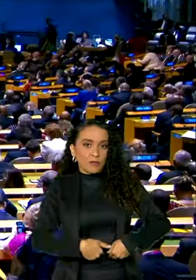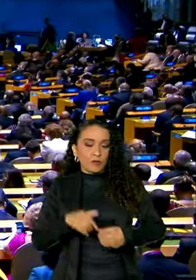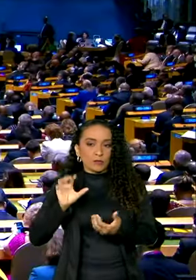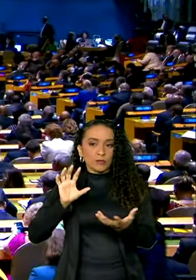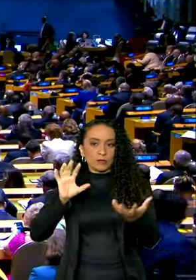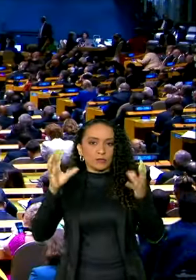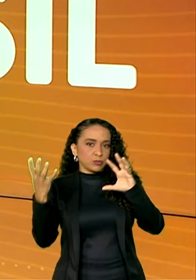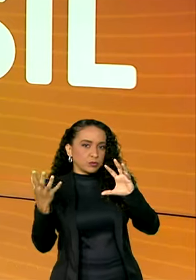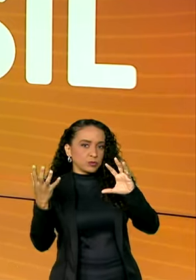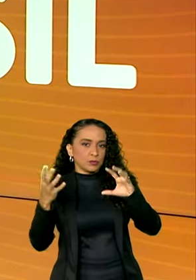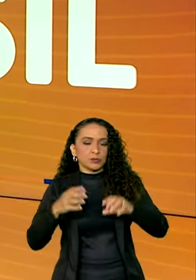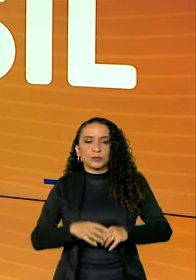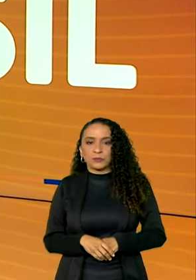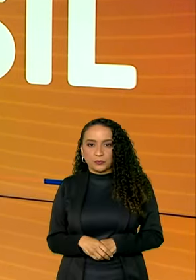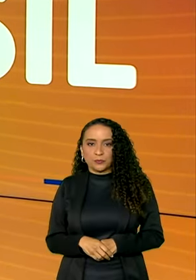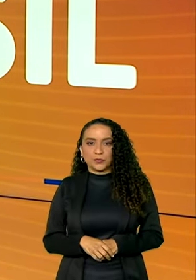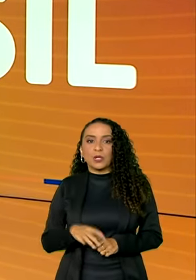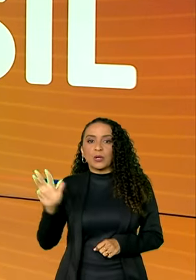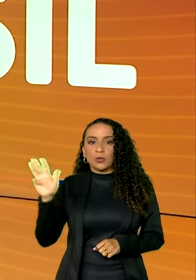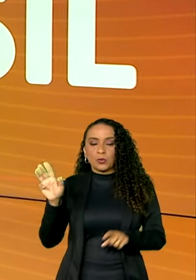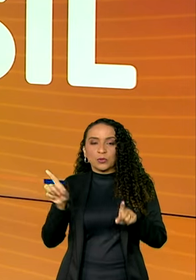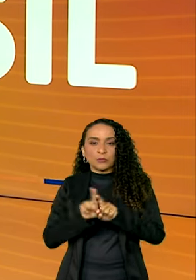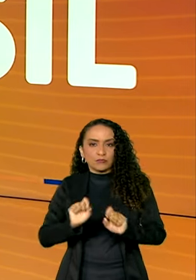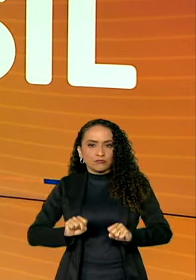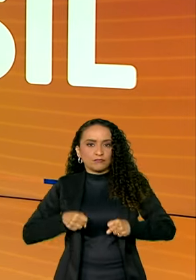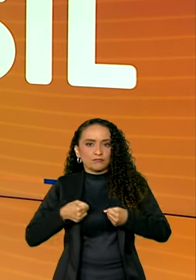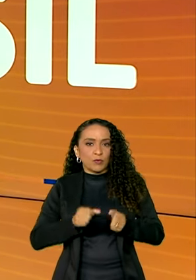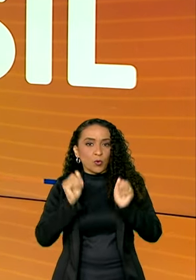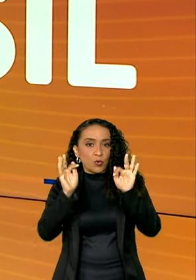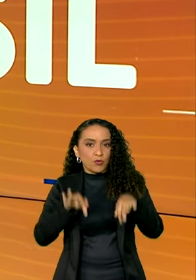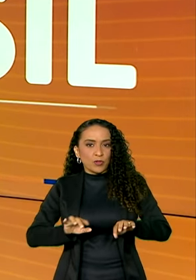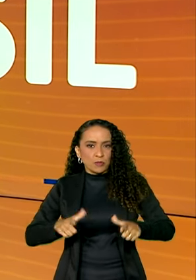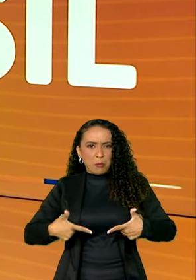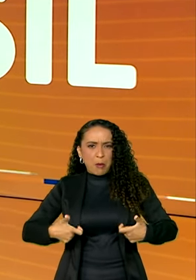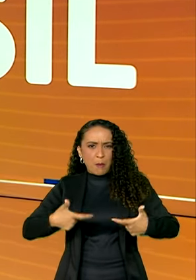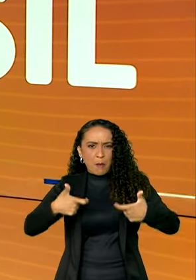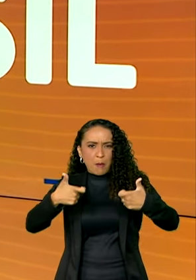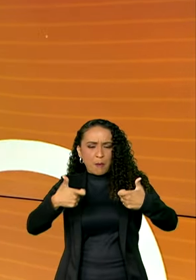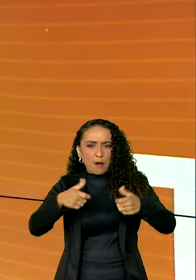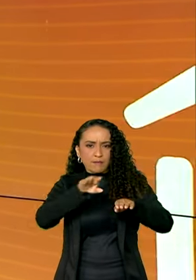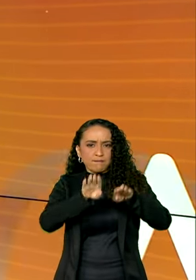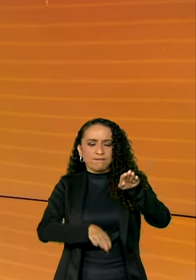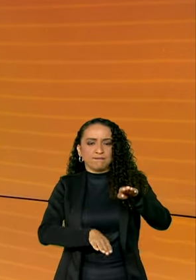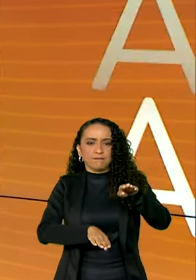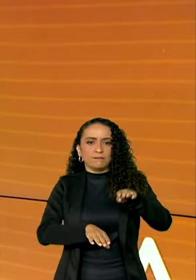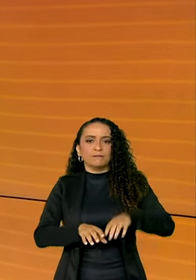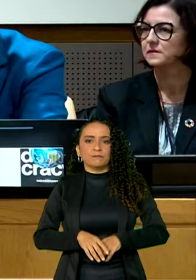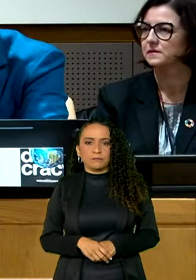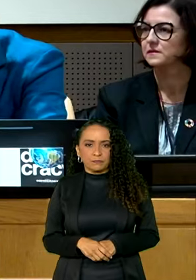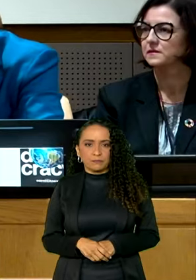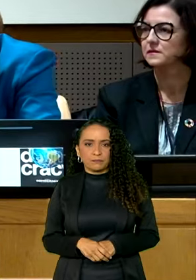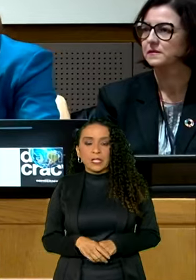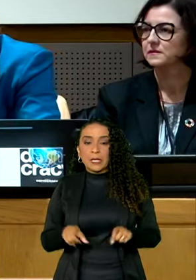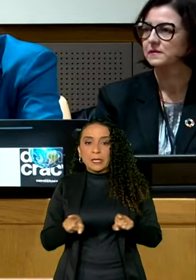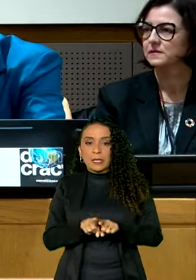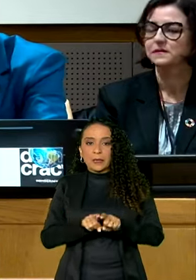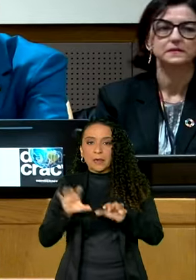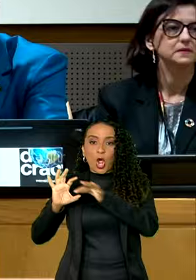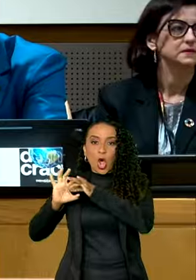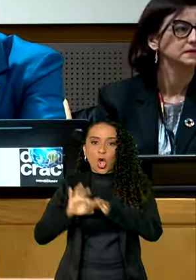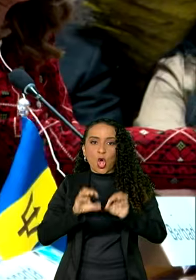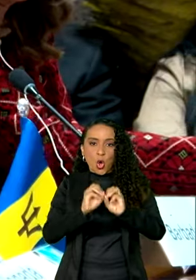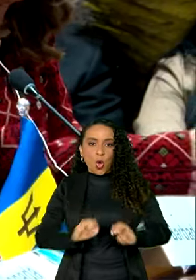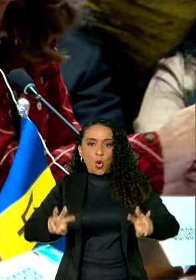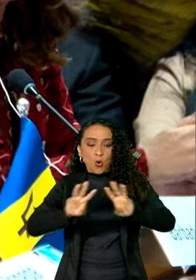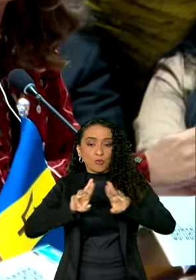às mudanças climáticas. Lula também defendeu o fim dos conflitos armados e as desigualdades. Ainda no contexto da